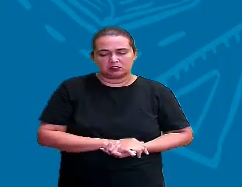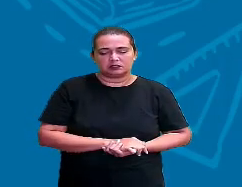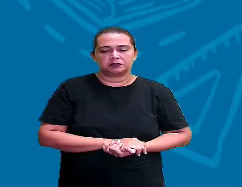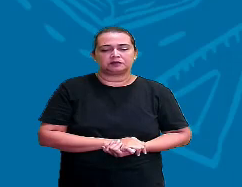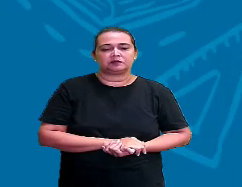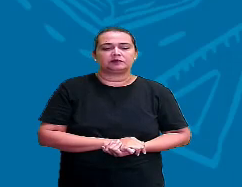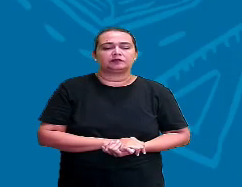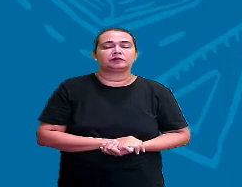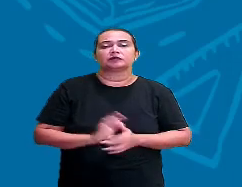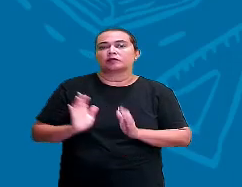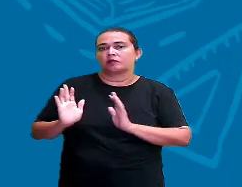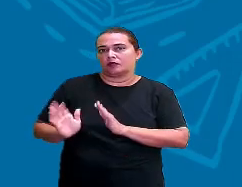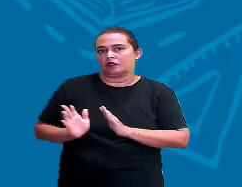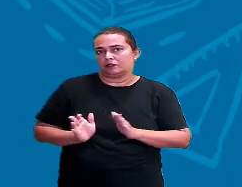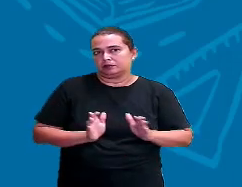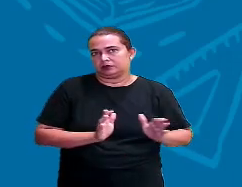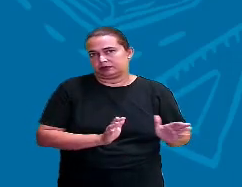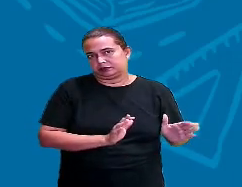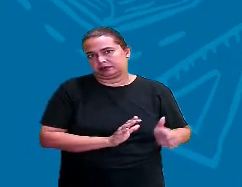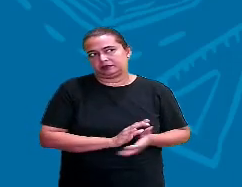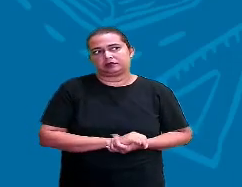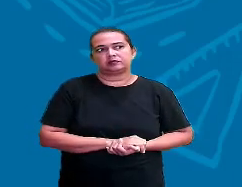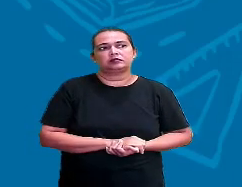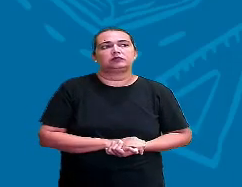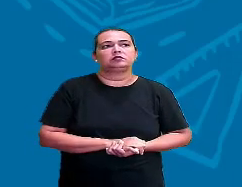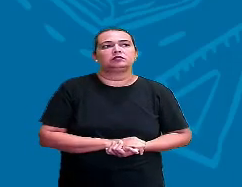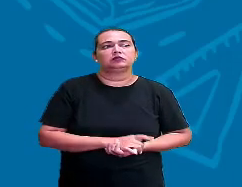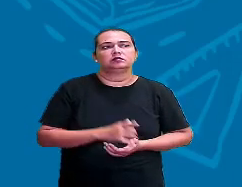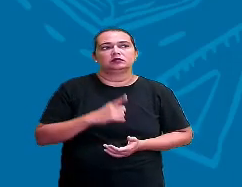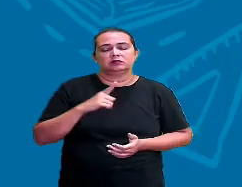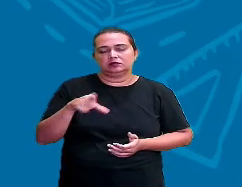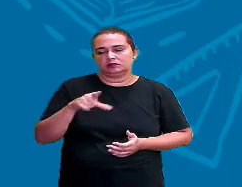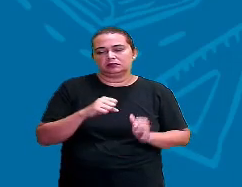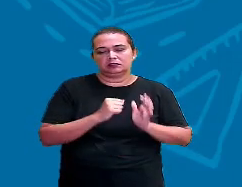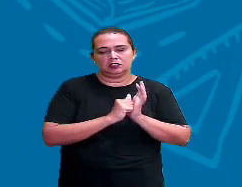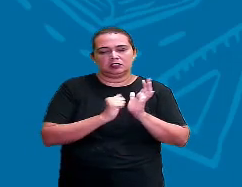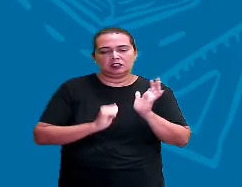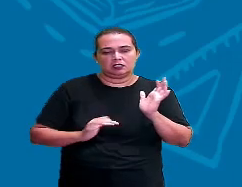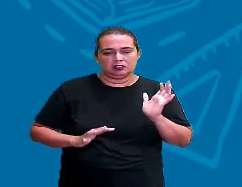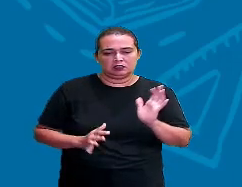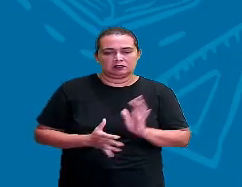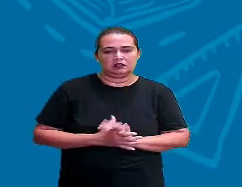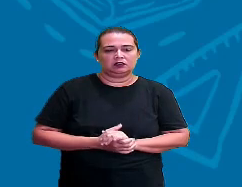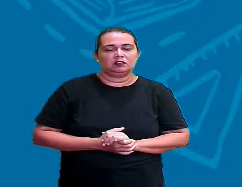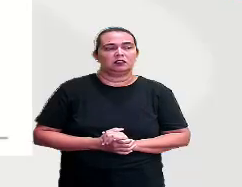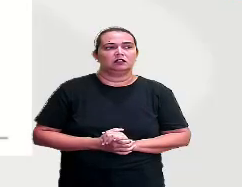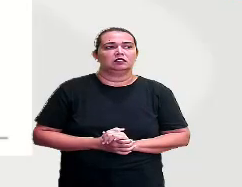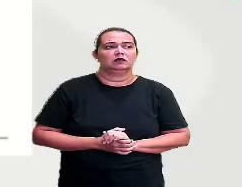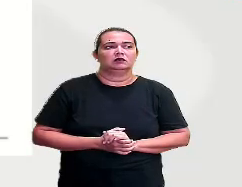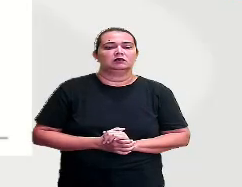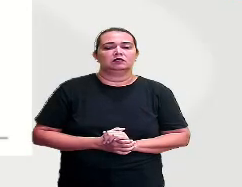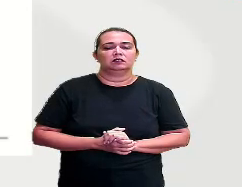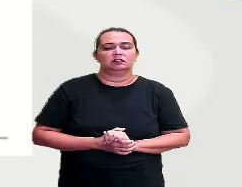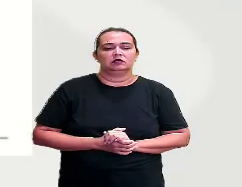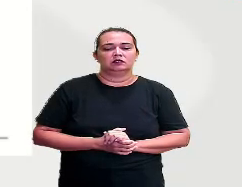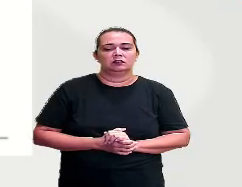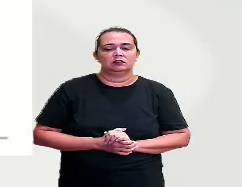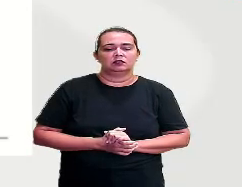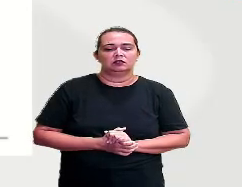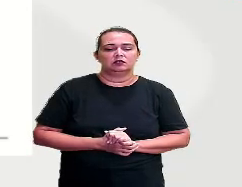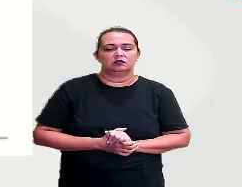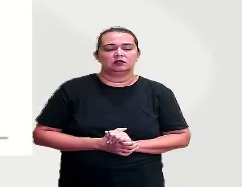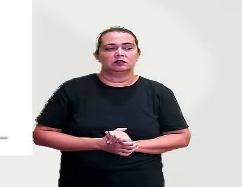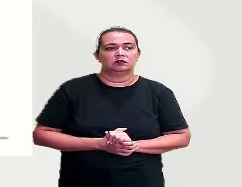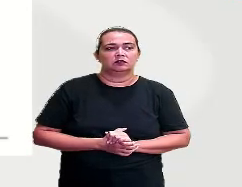fases da vida, eu trouxe essas atividadeszinhas aqui. Olha aqui na tela. Temos